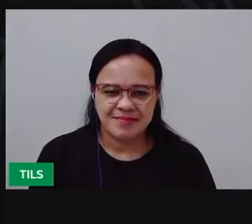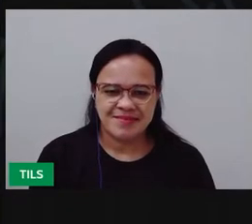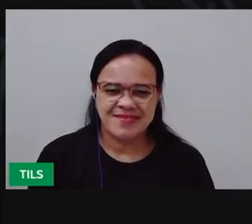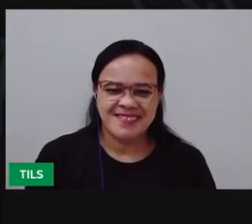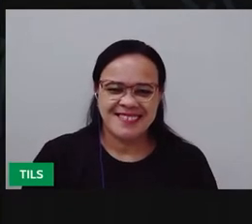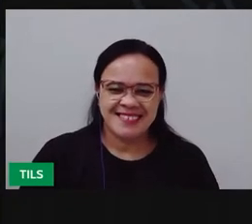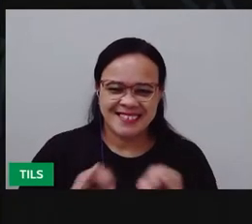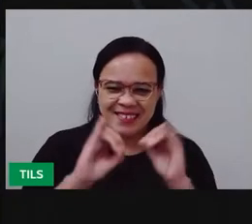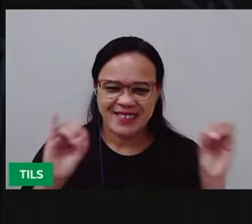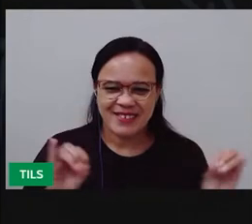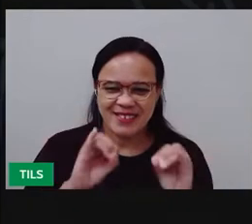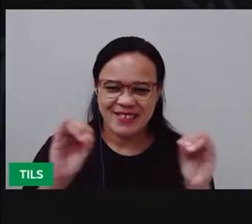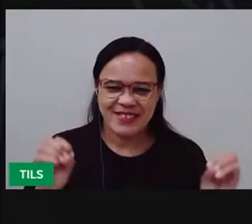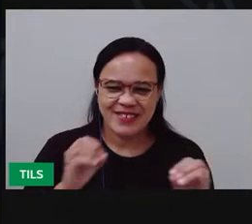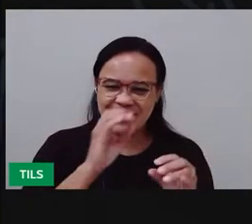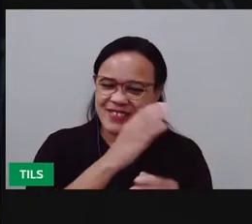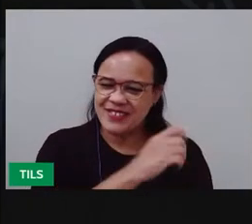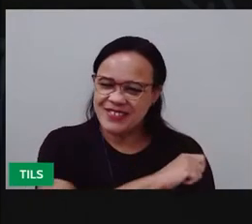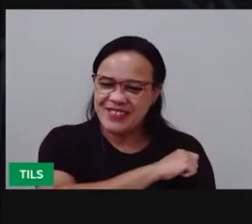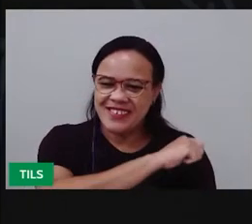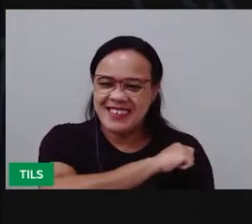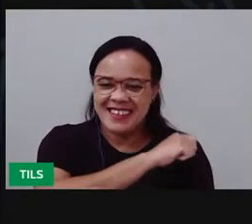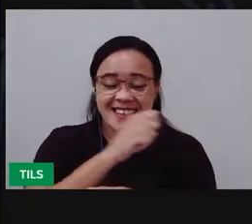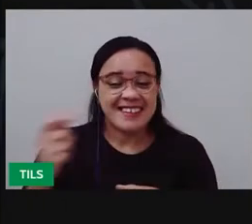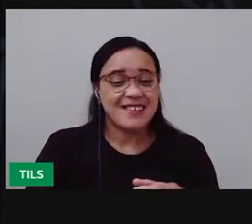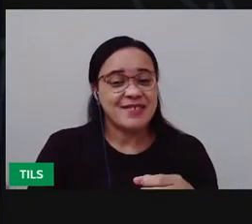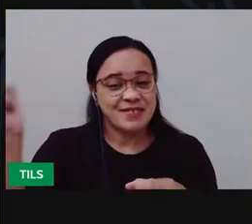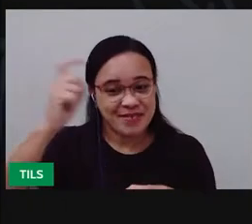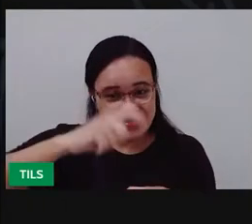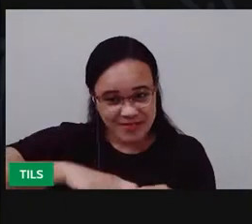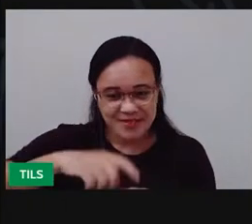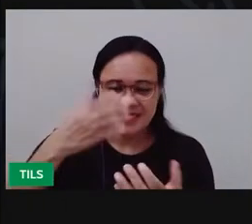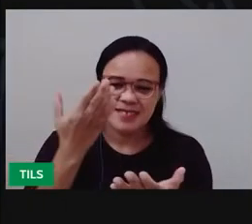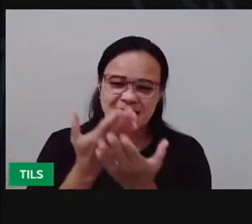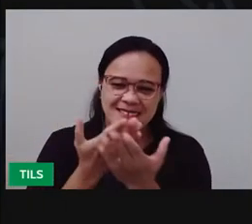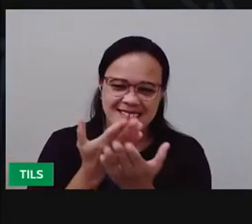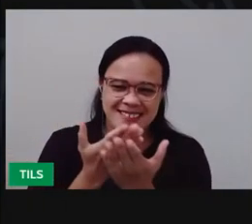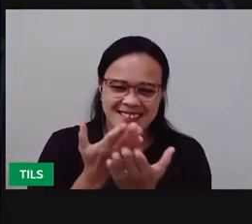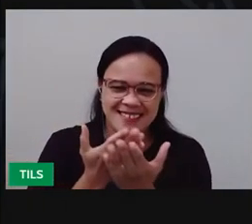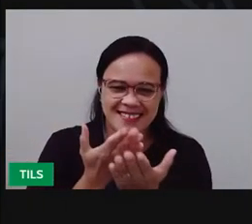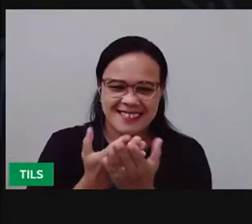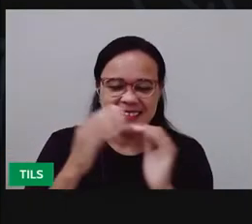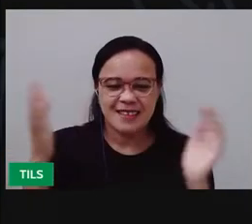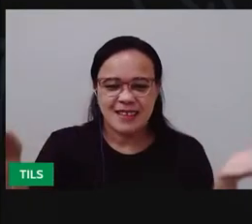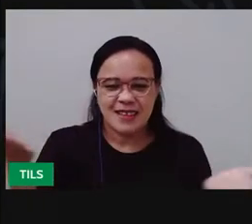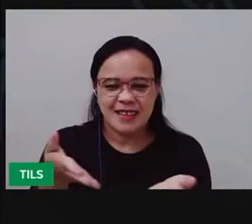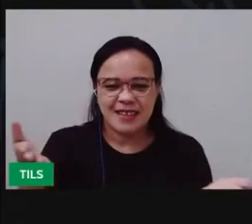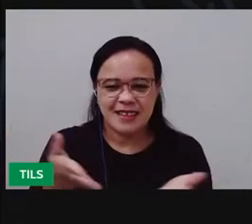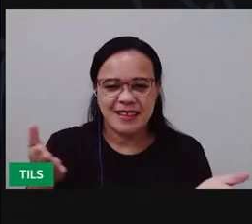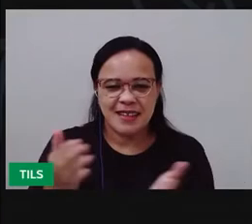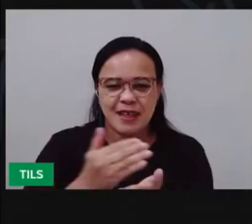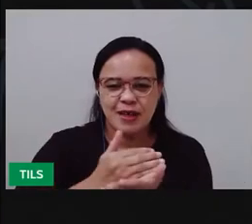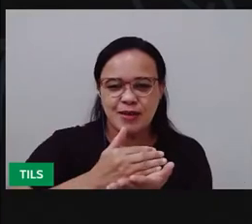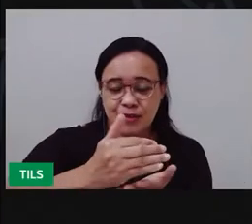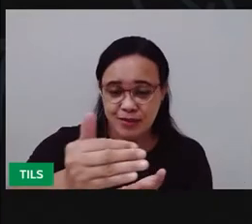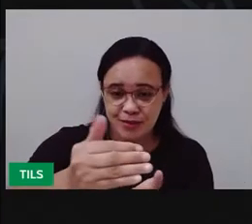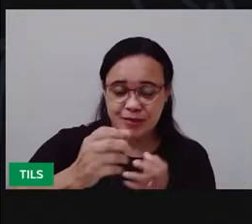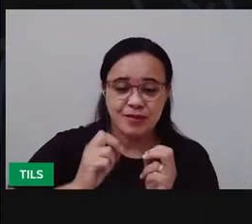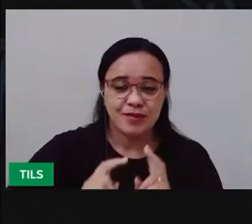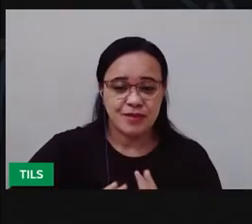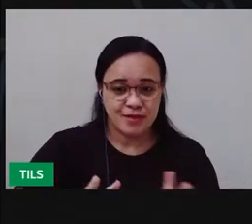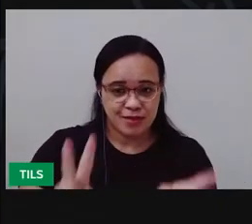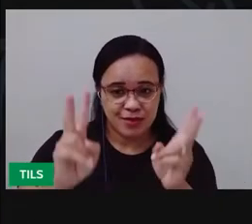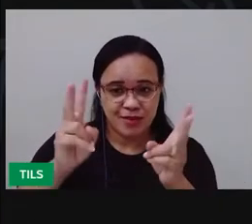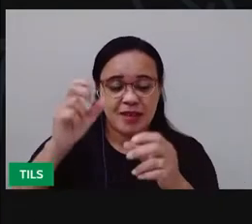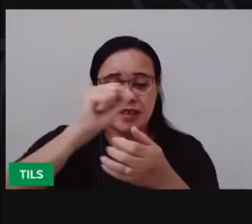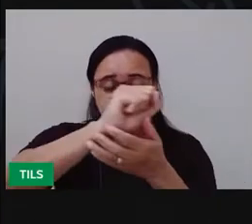Olá, crianças! Voltamos para as nossas aulas. Agora a gente vai continuar as nossas